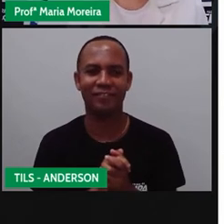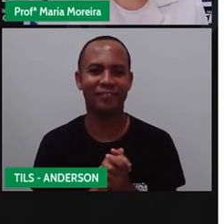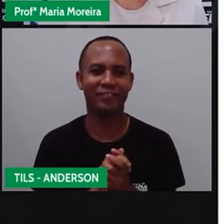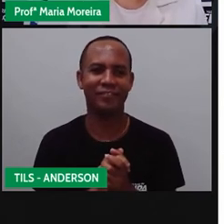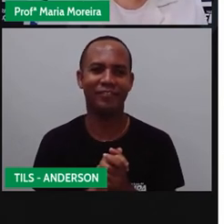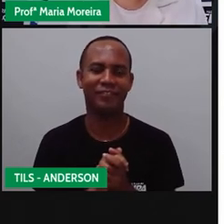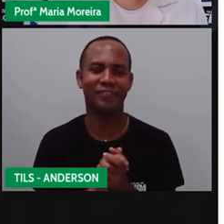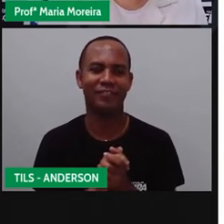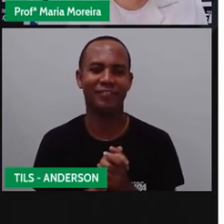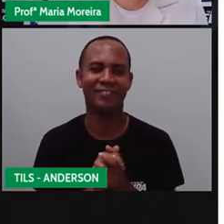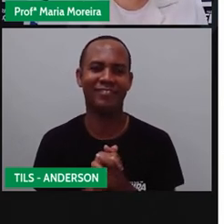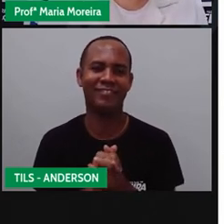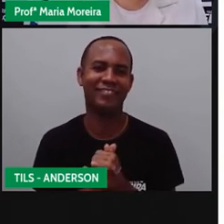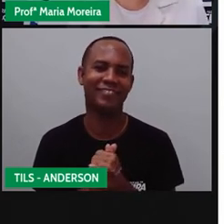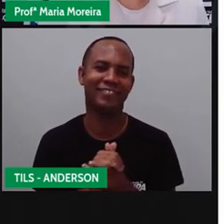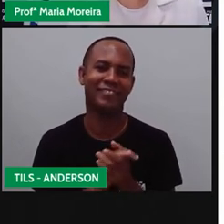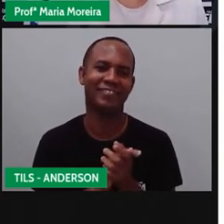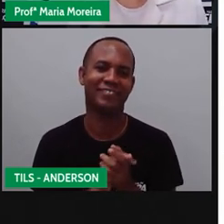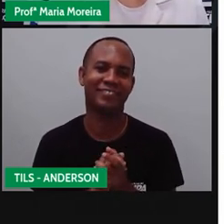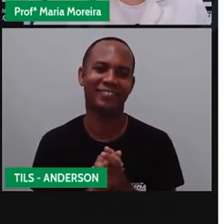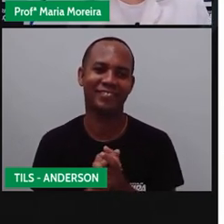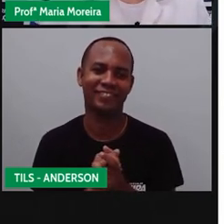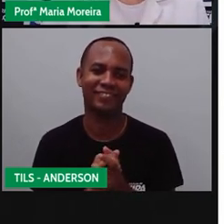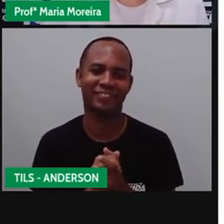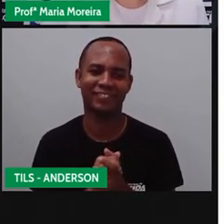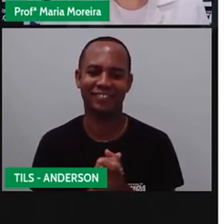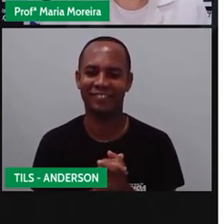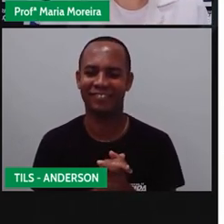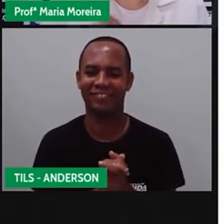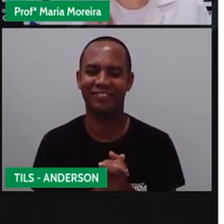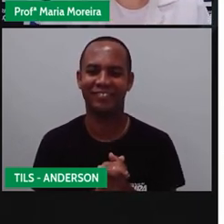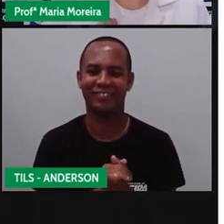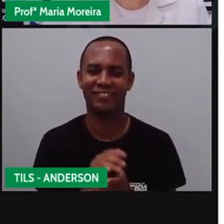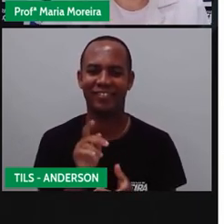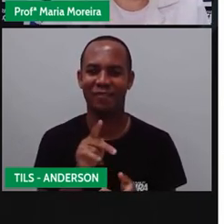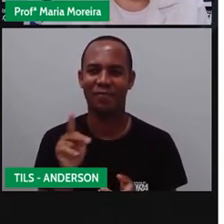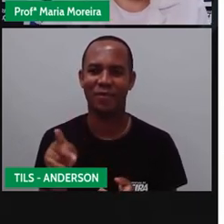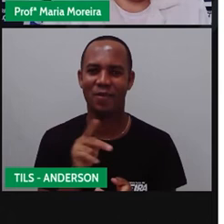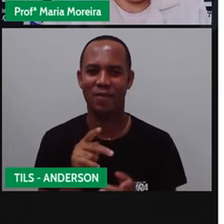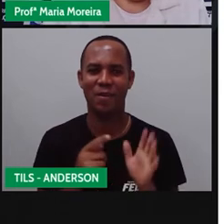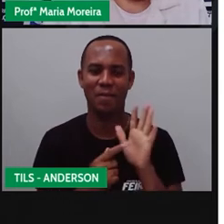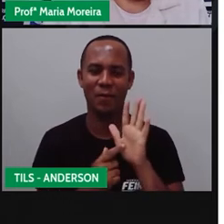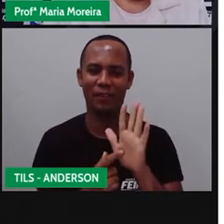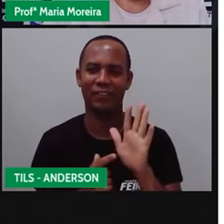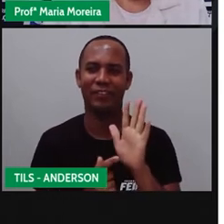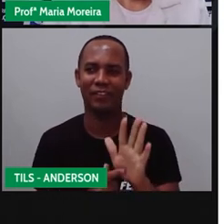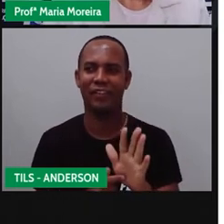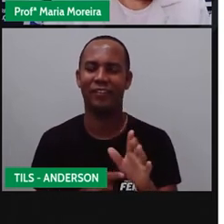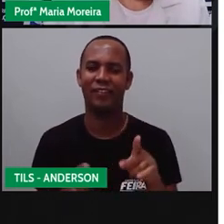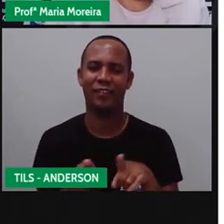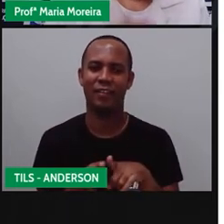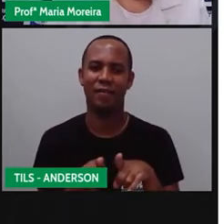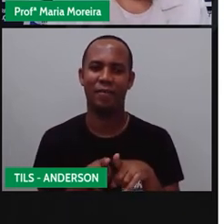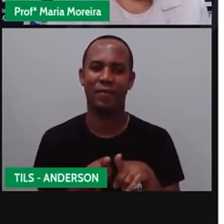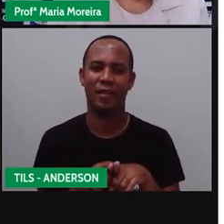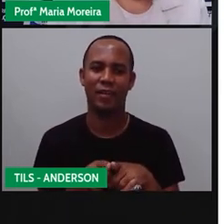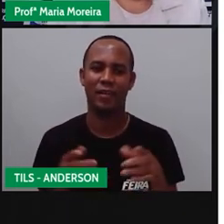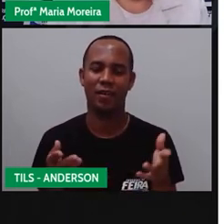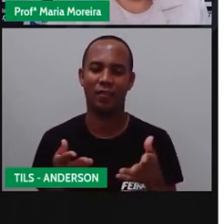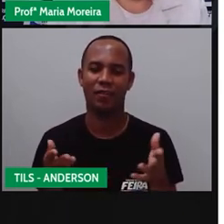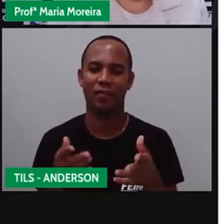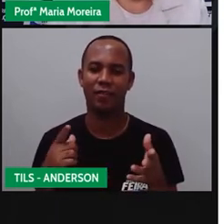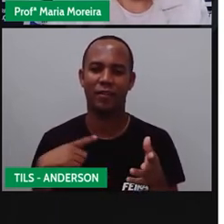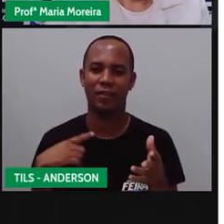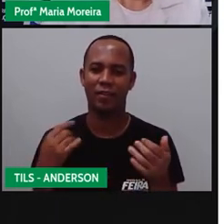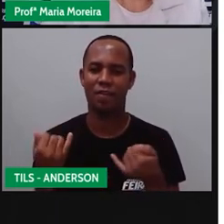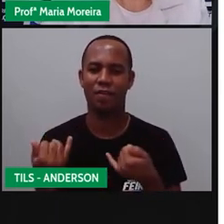O neném tá com soninho. Olha só. E a Pró foi mostrando algumas placas, não foi isso? E agora você já tem essa